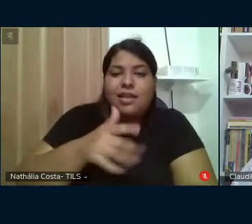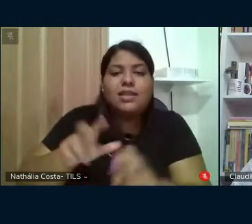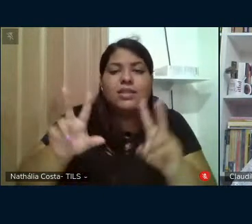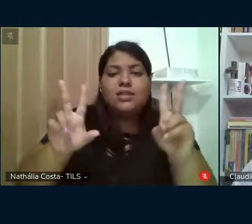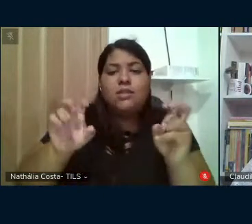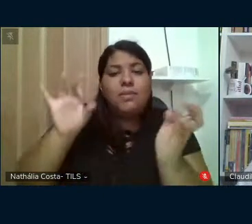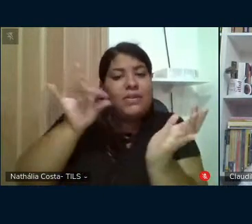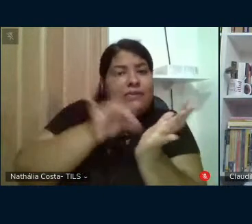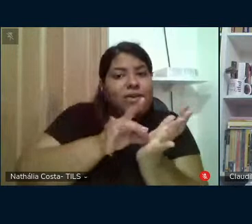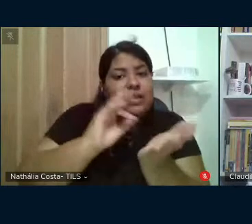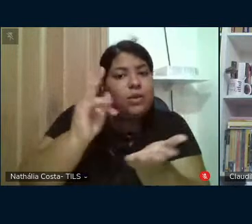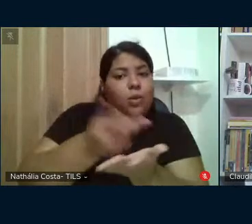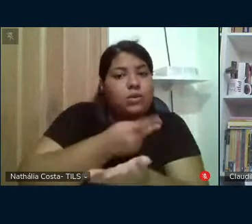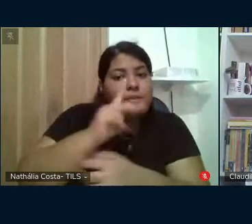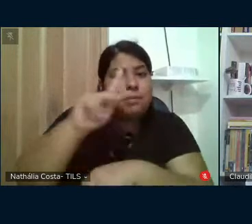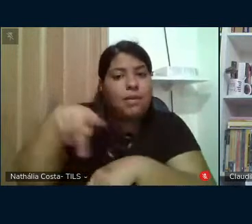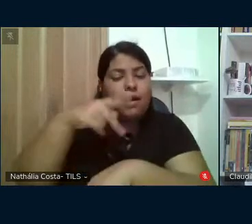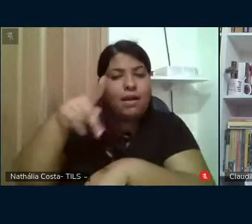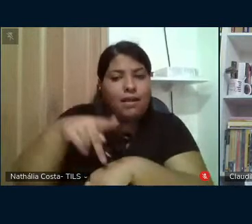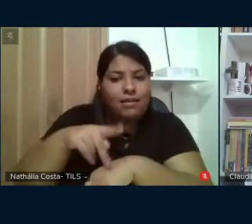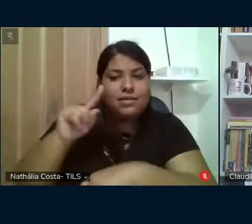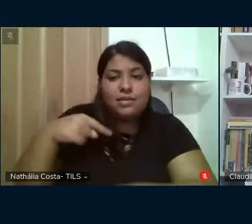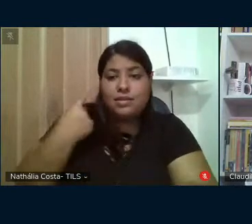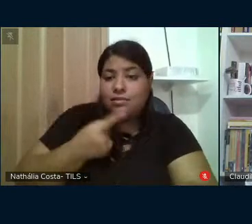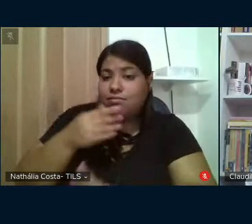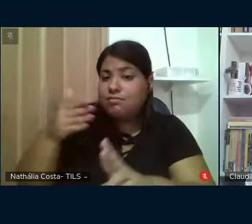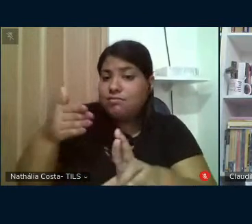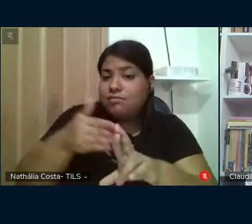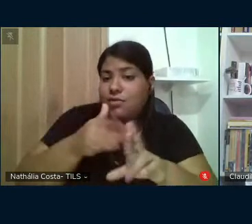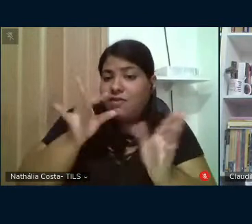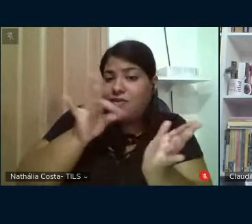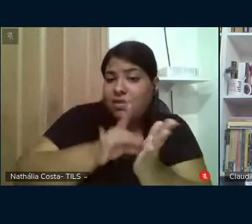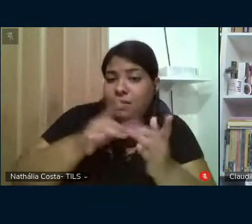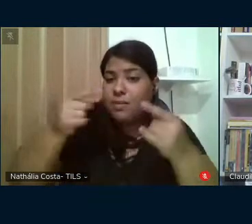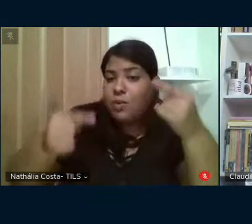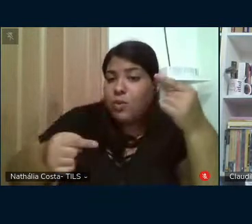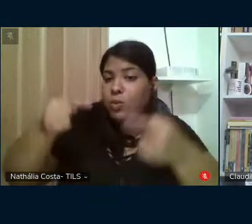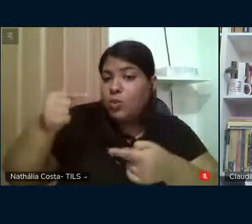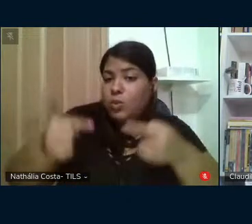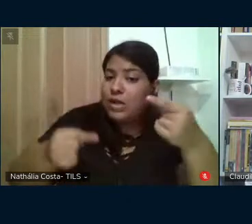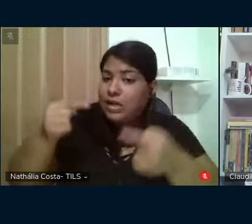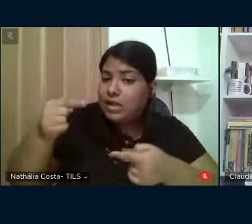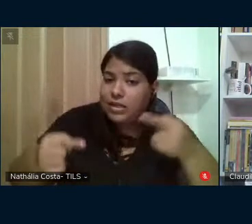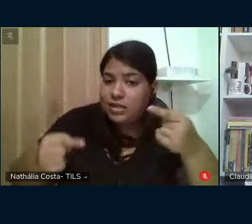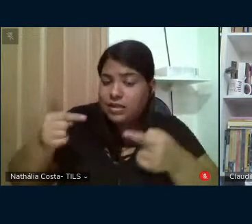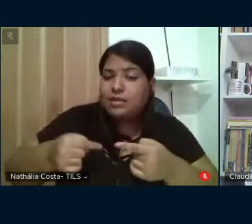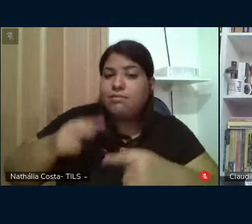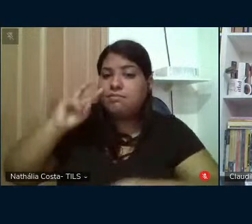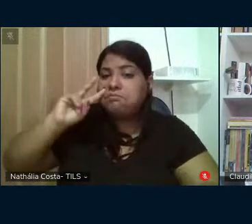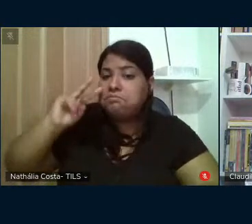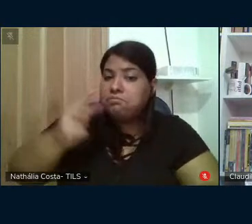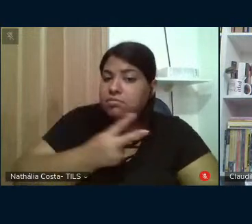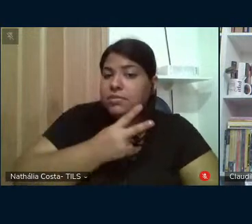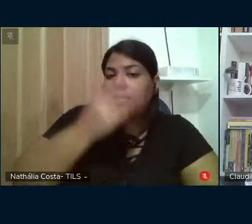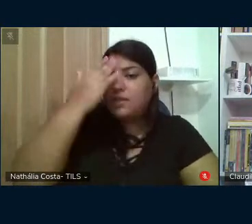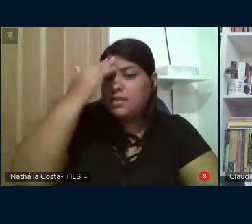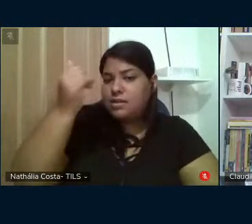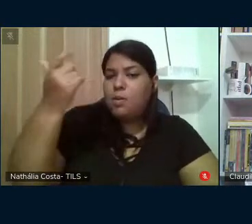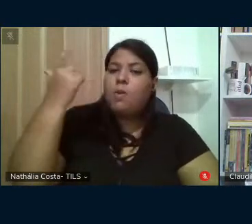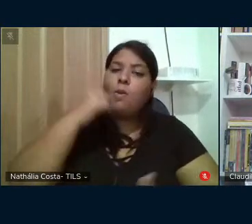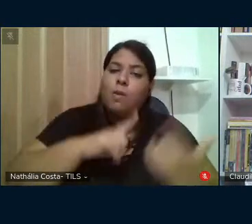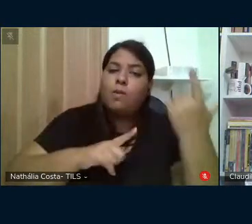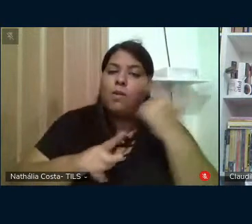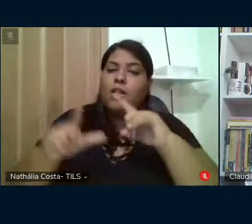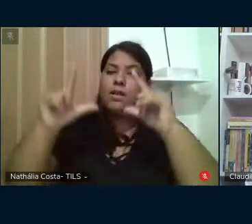o que de fato aconteceu no país quando nos referimos à efetivação de políticas que lograram reconhecido sucesso na